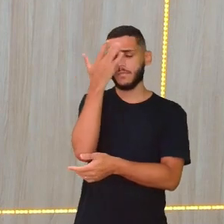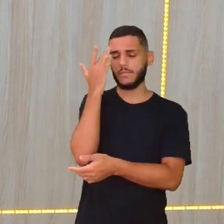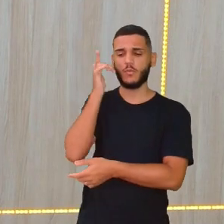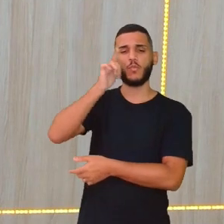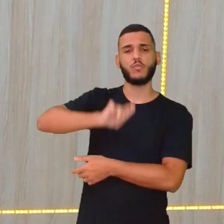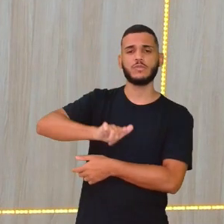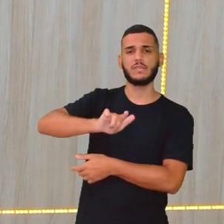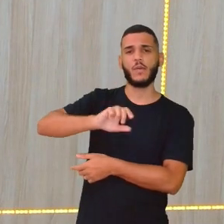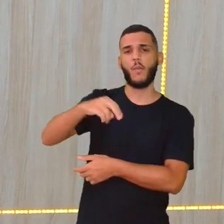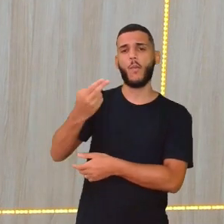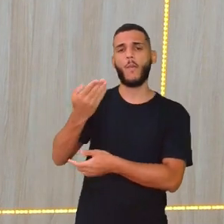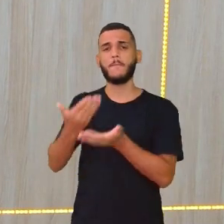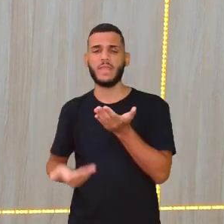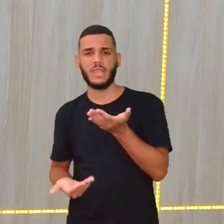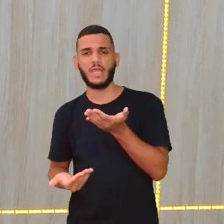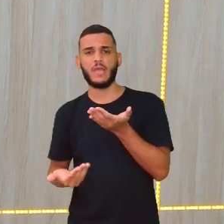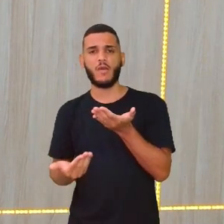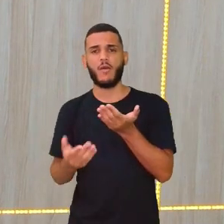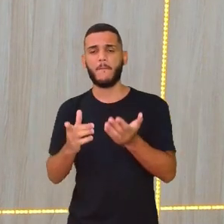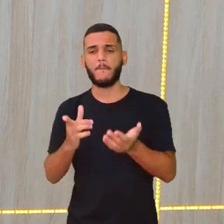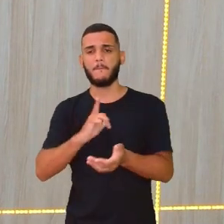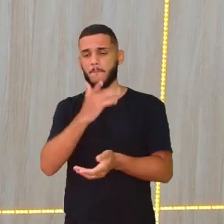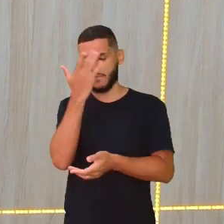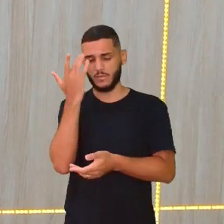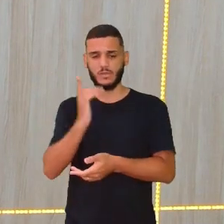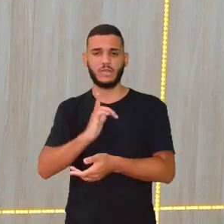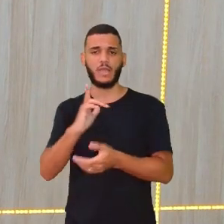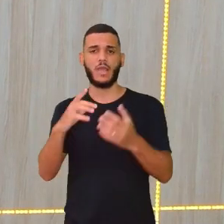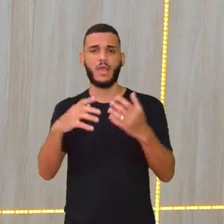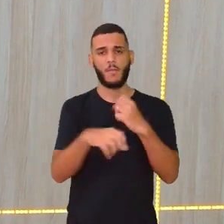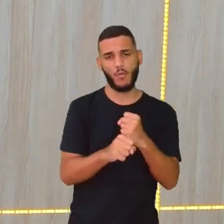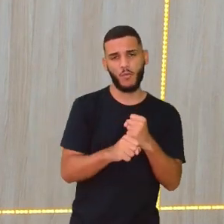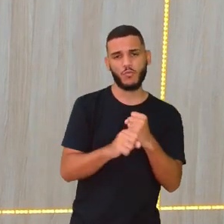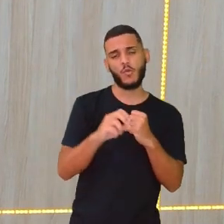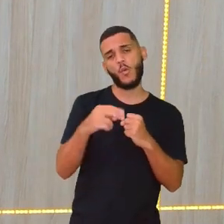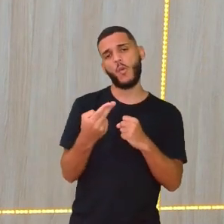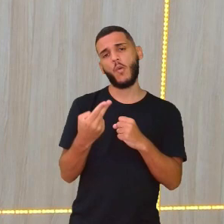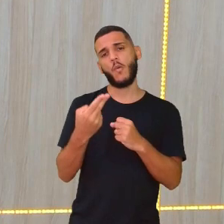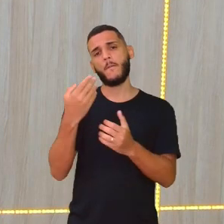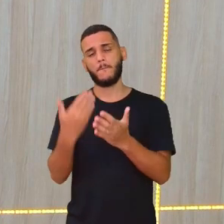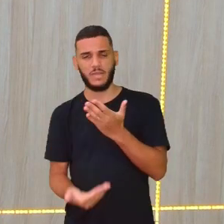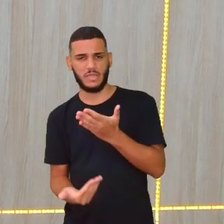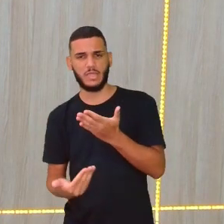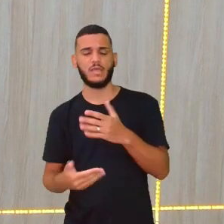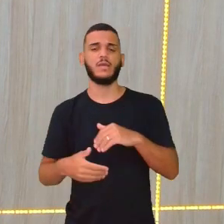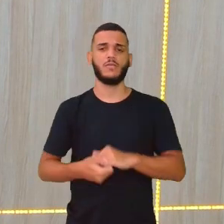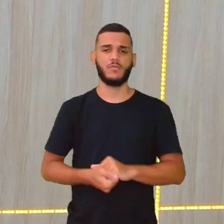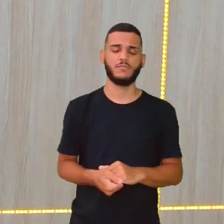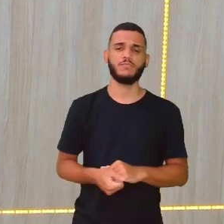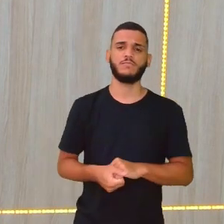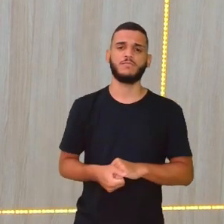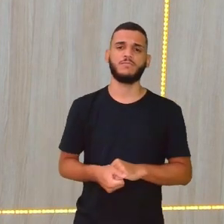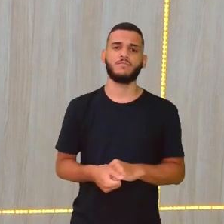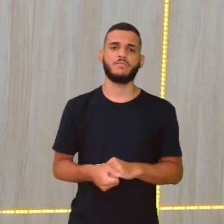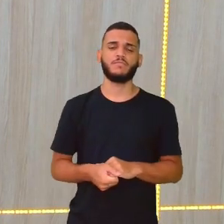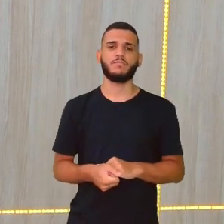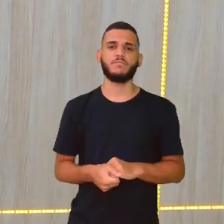quem perdeu, né? Quem marcou e quem sofreu aquele ponto, aquele gol. Então,